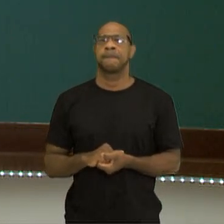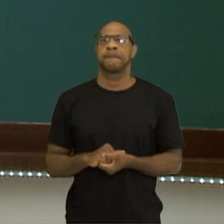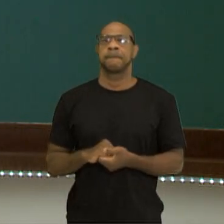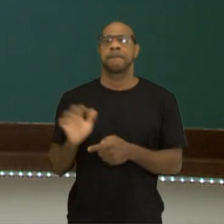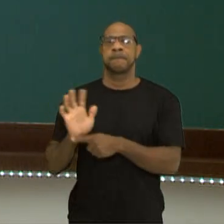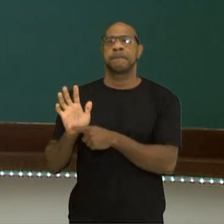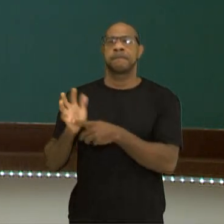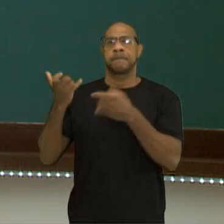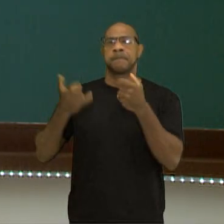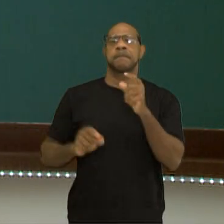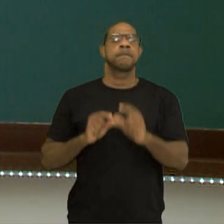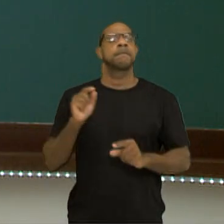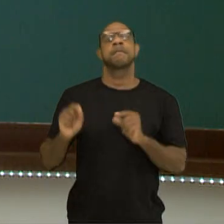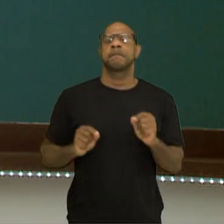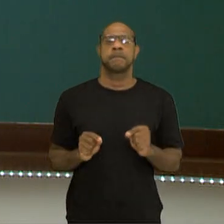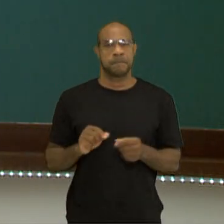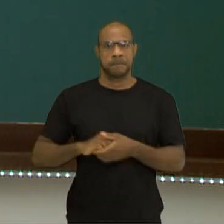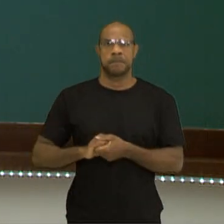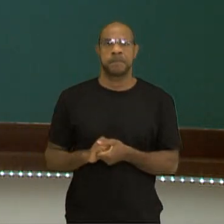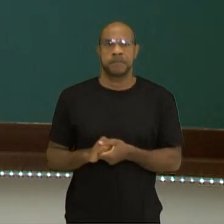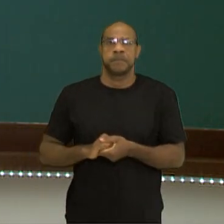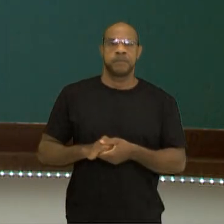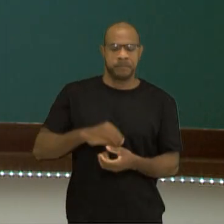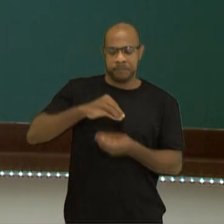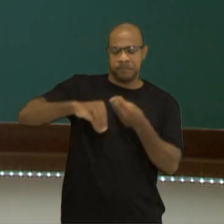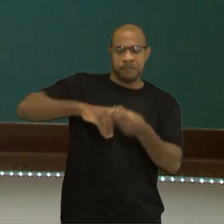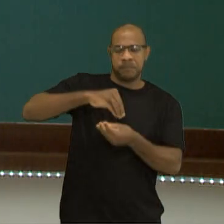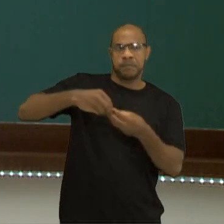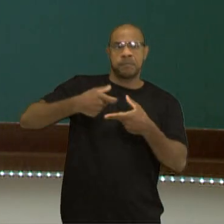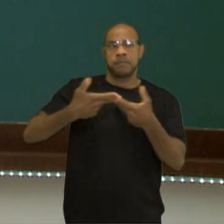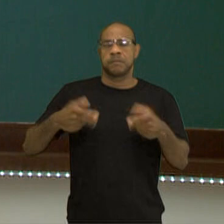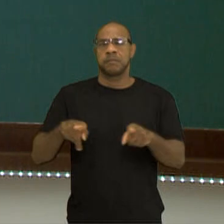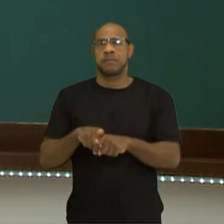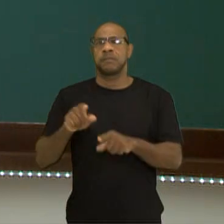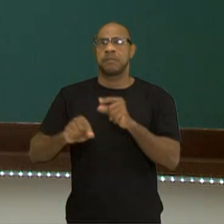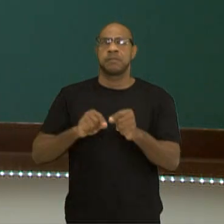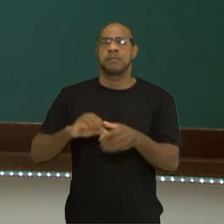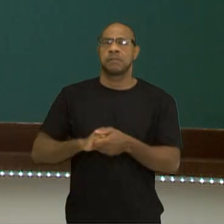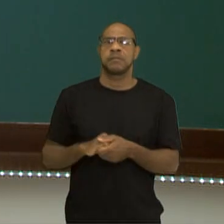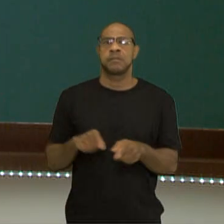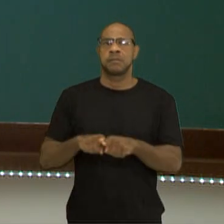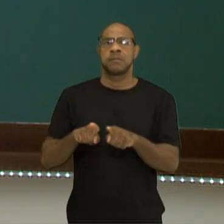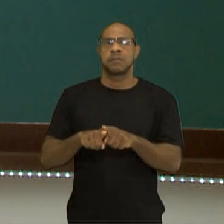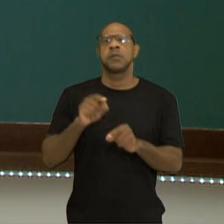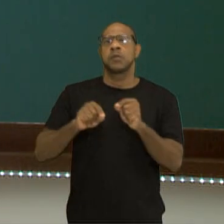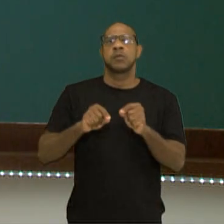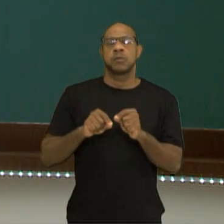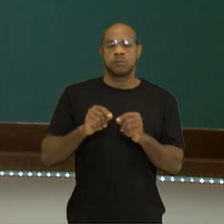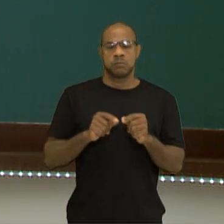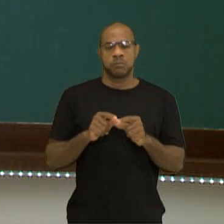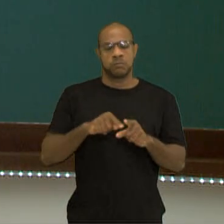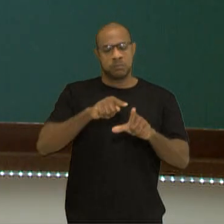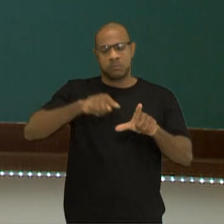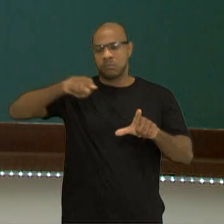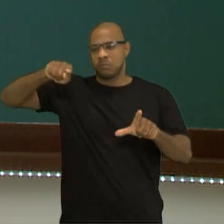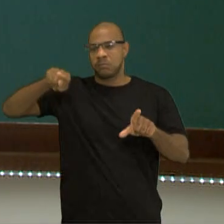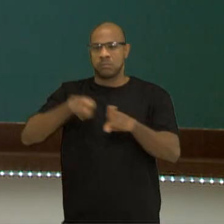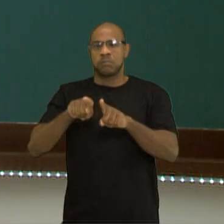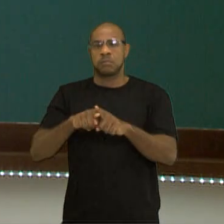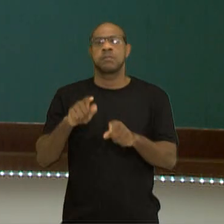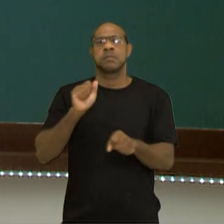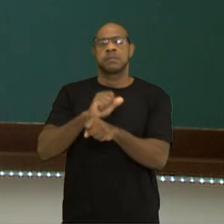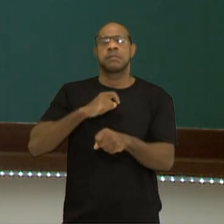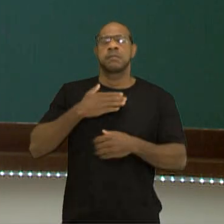Nesse vídeo, nós falamos sobre coeficiente de solubilidade e curvas de solubilidade. Espero que vocês tenham